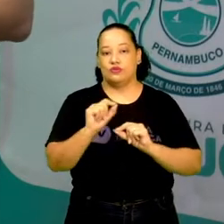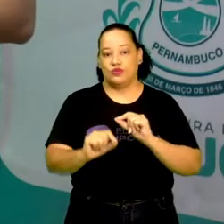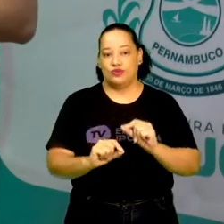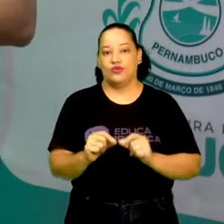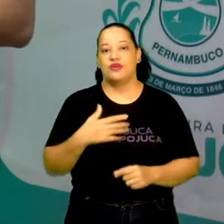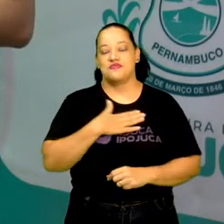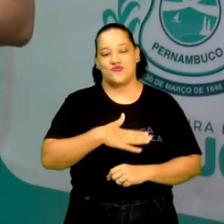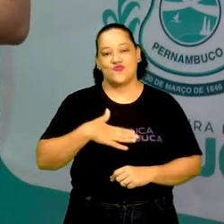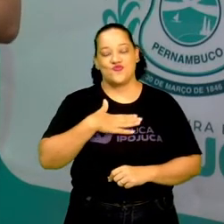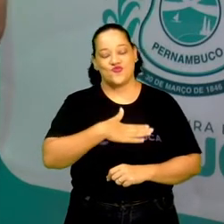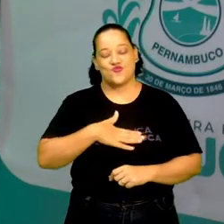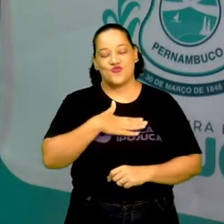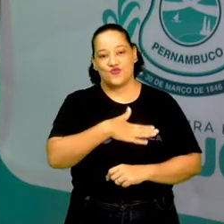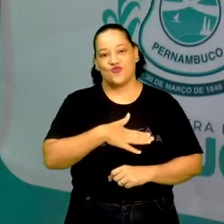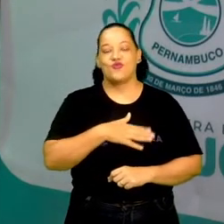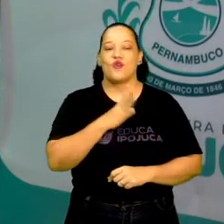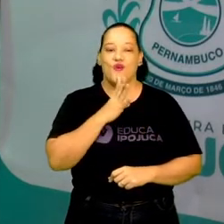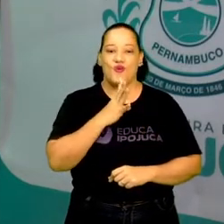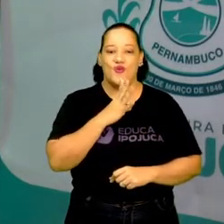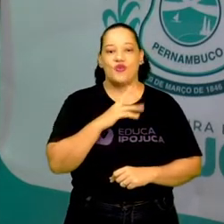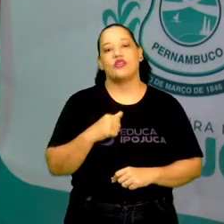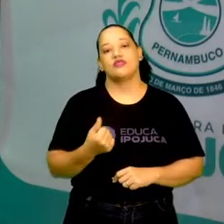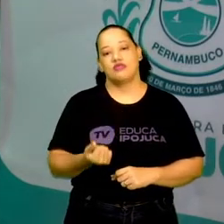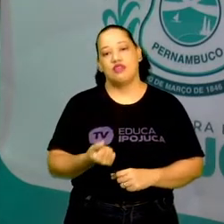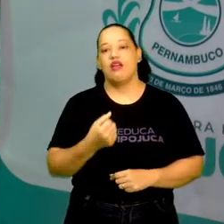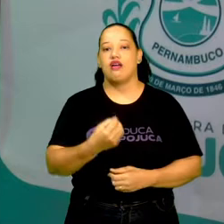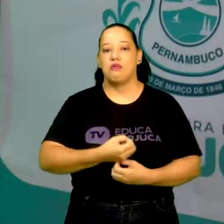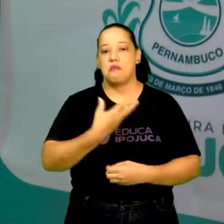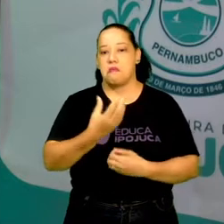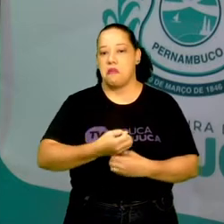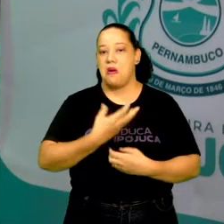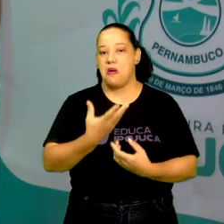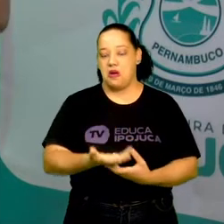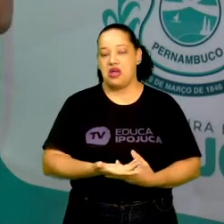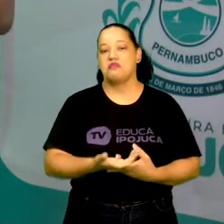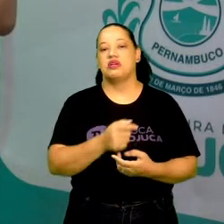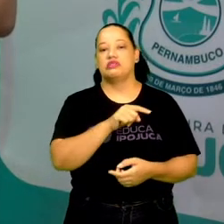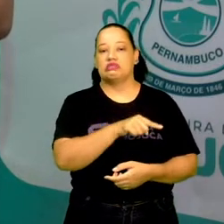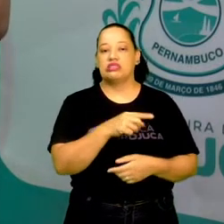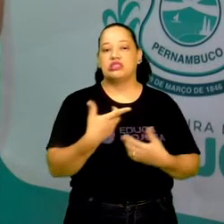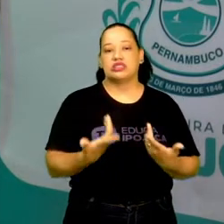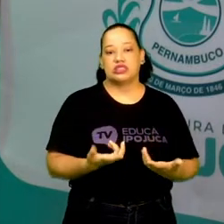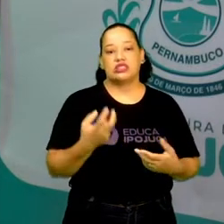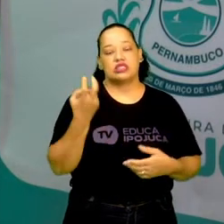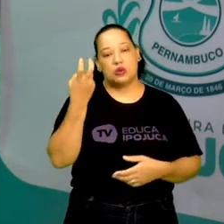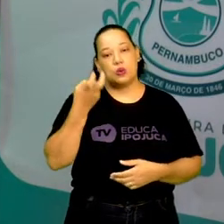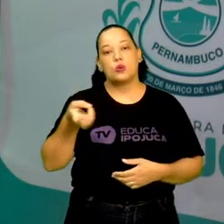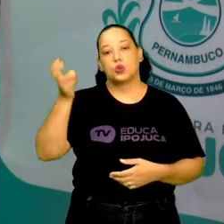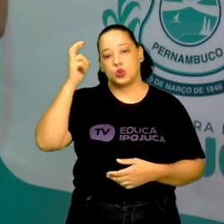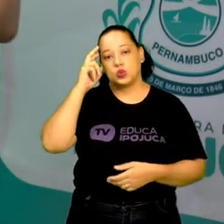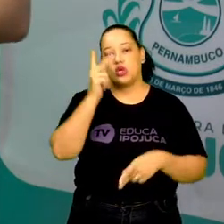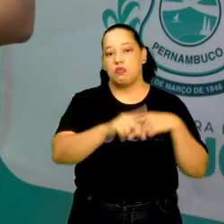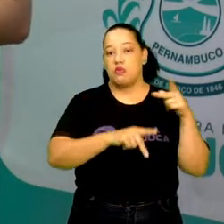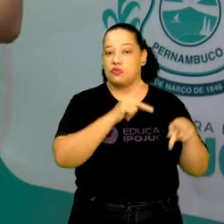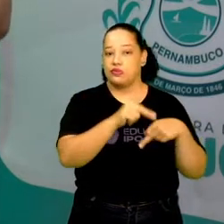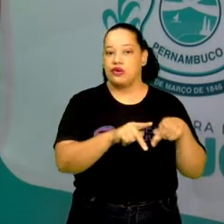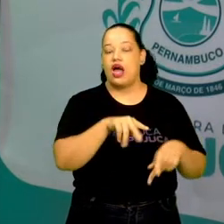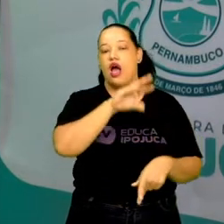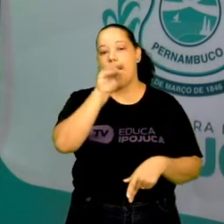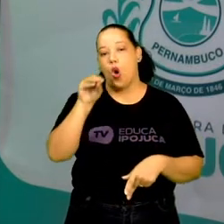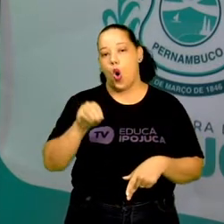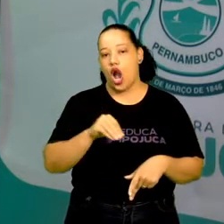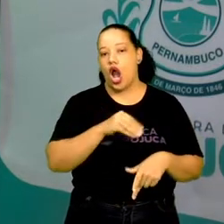prazer de conhecer, que é um poema da cultura popular de forma oral,